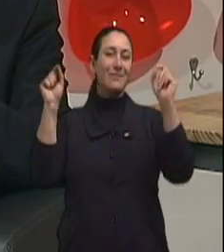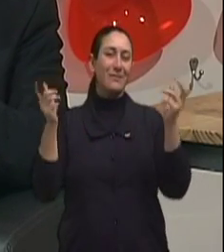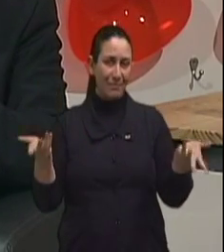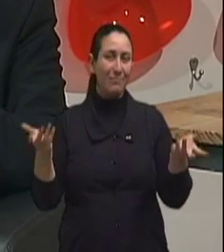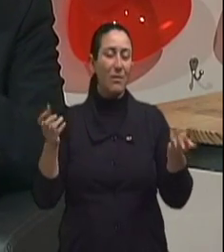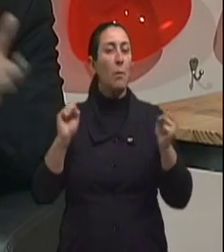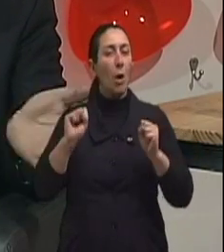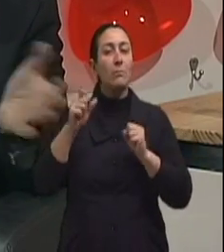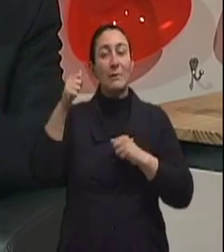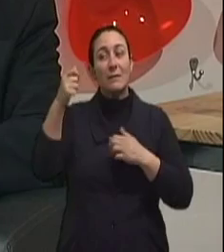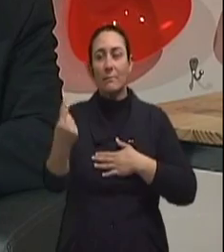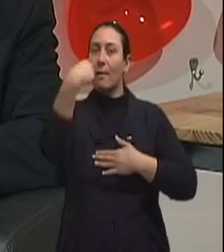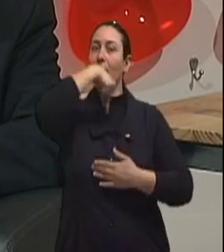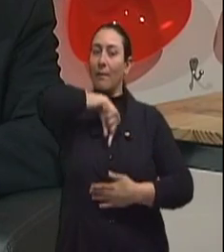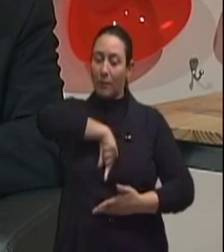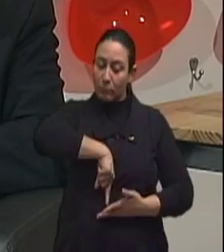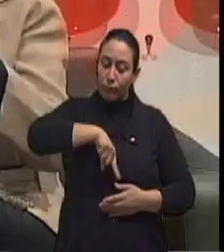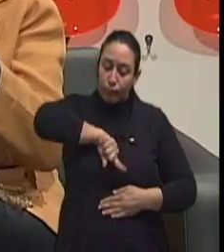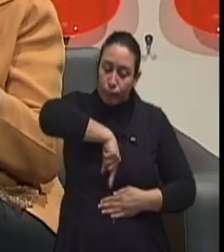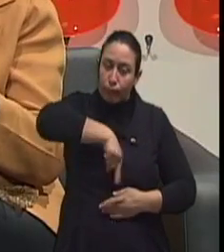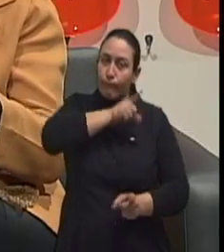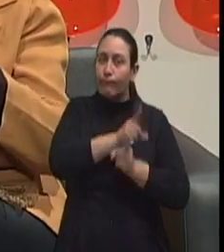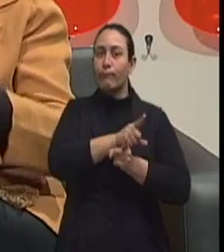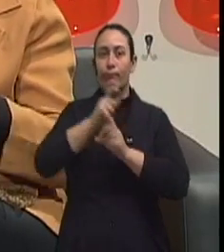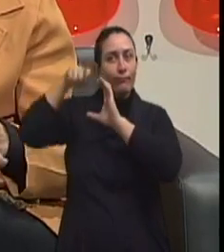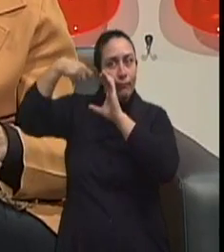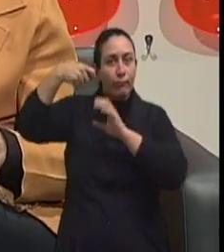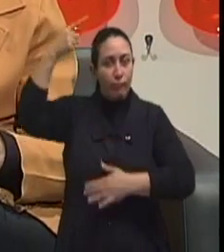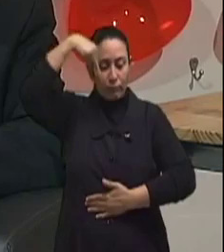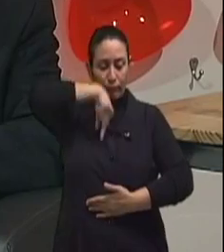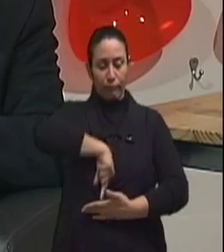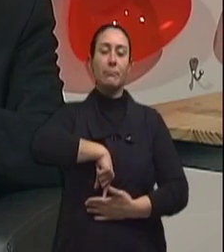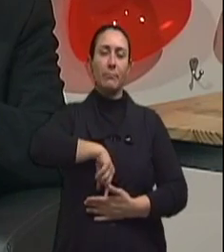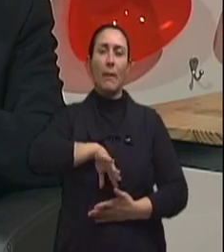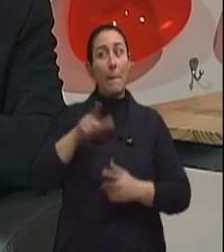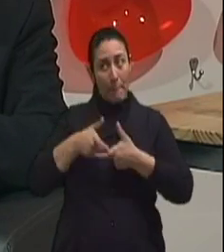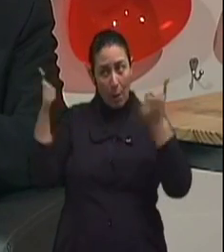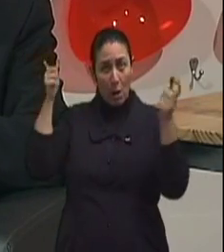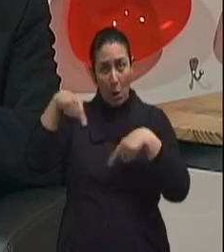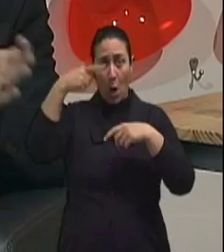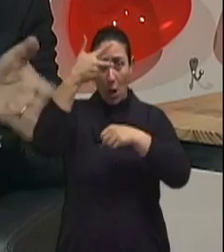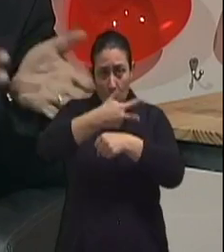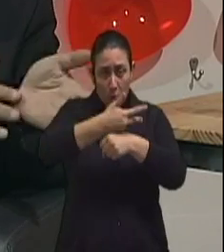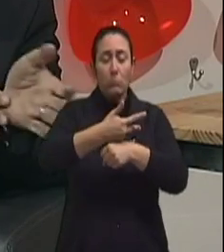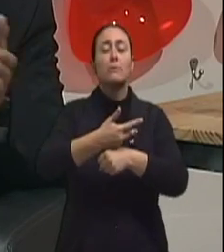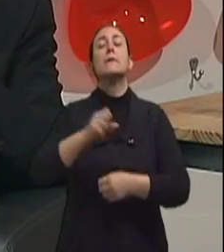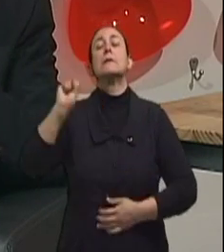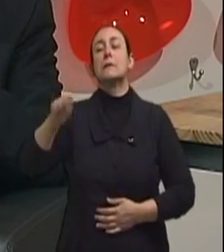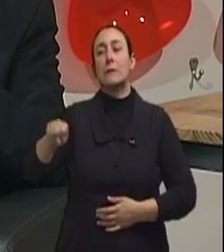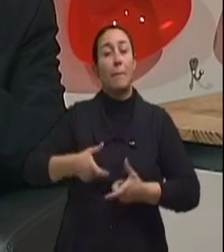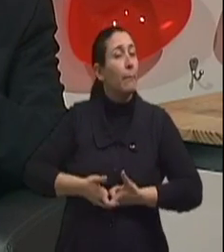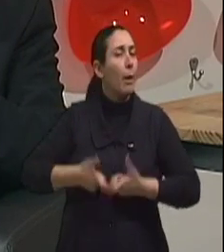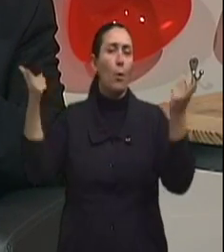levar a uma endoscopia que pode fazer o diagnóstico. Então, a incidência é na terceira idade. É mais na terceira idade. Existem, claro, exceções.